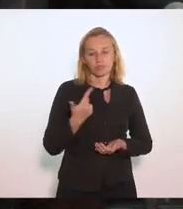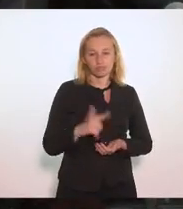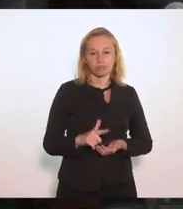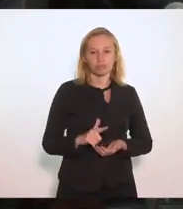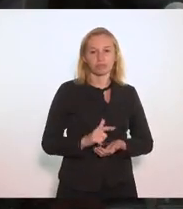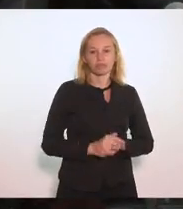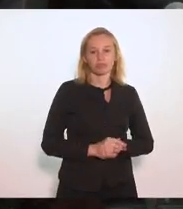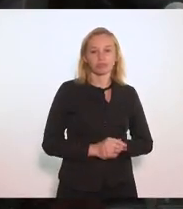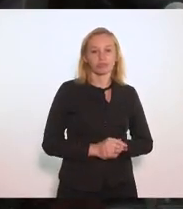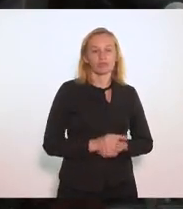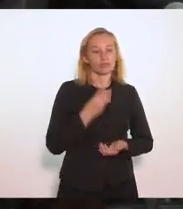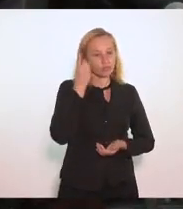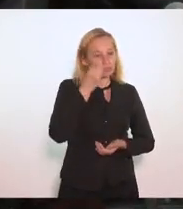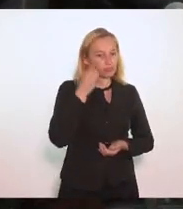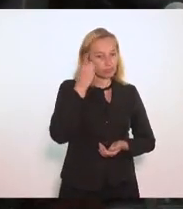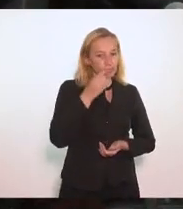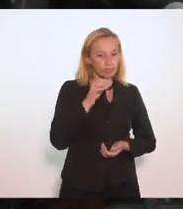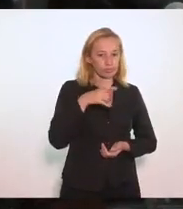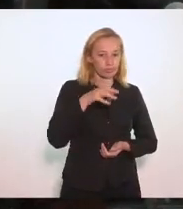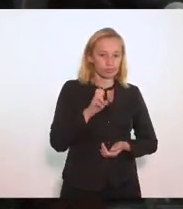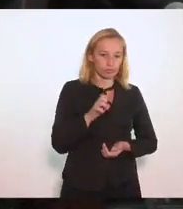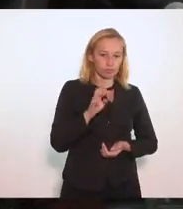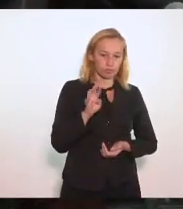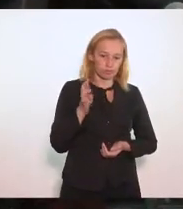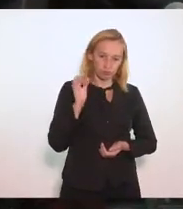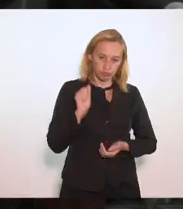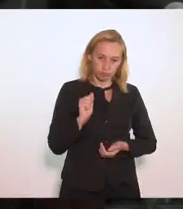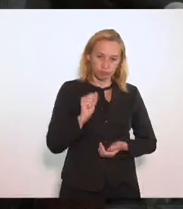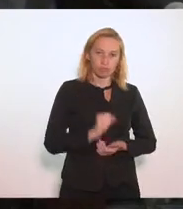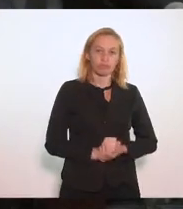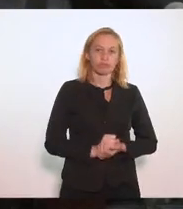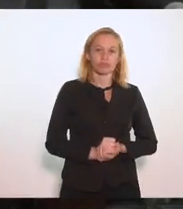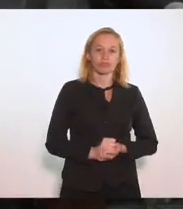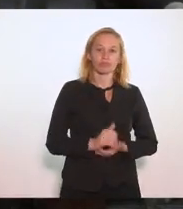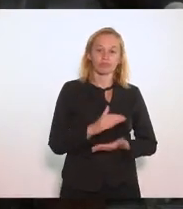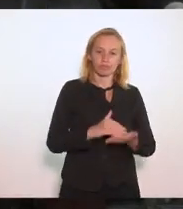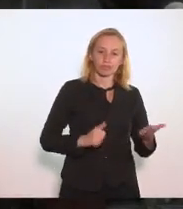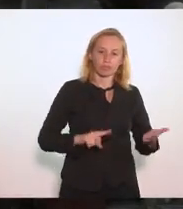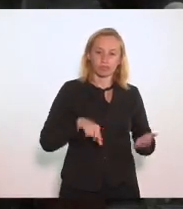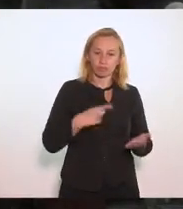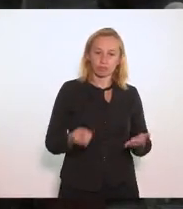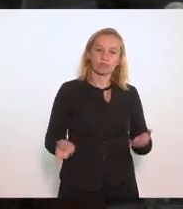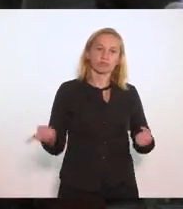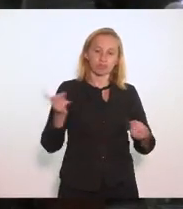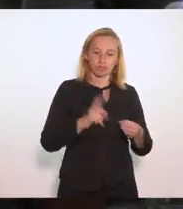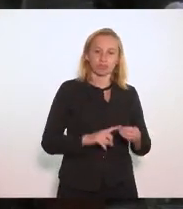Com a autoria do deputado Alexandre Freitas Então está retirada Será republicada